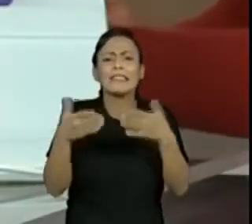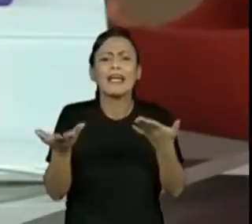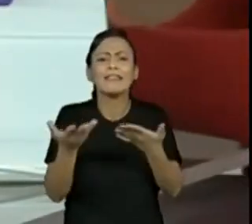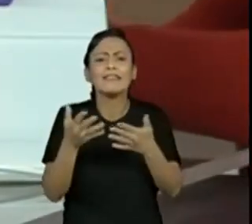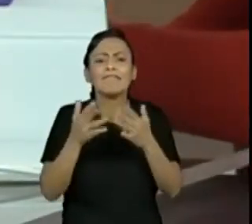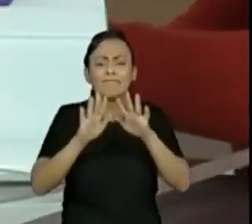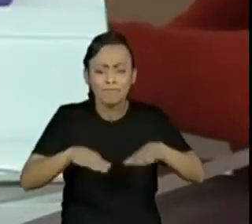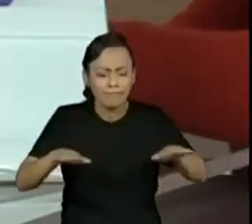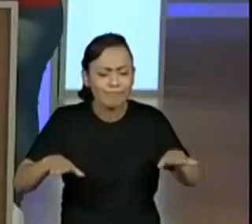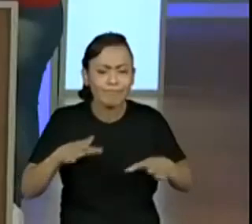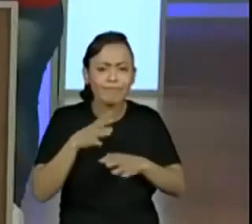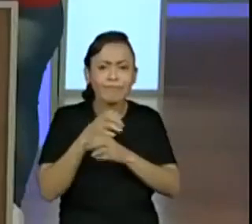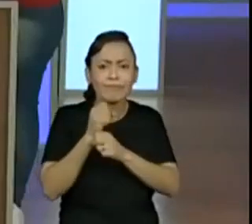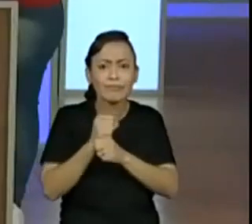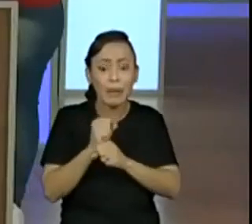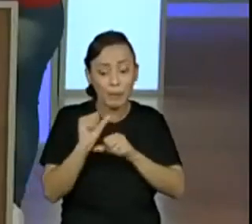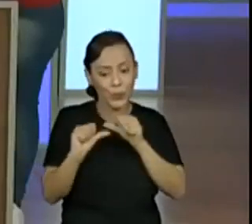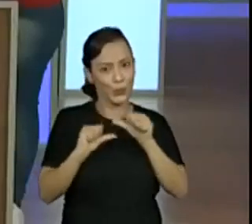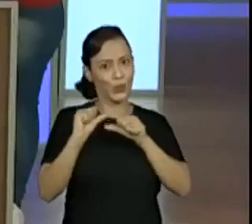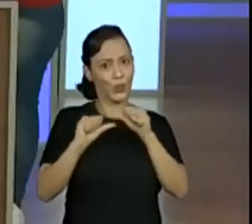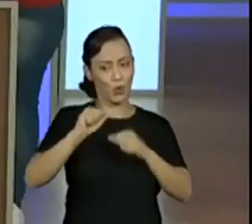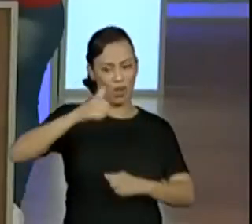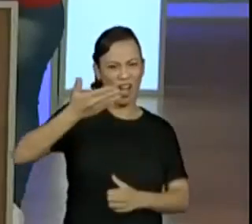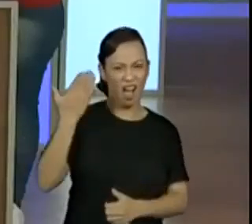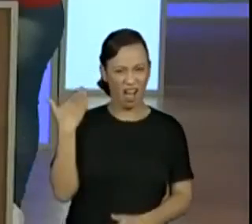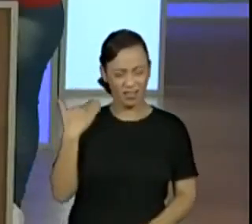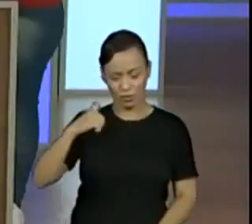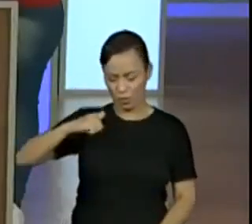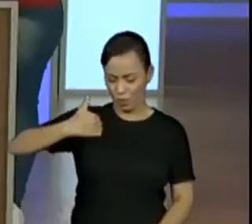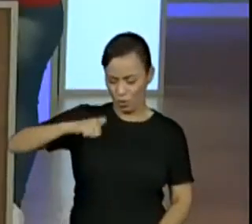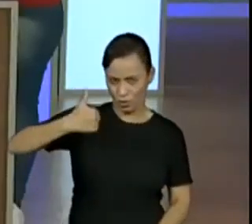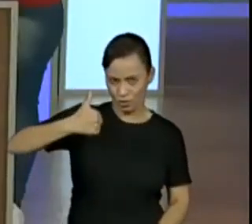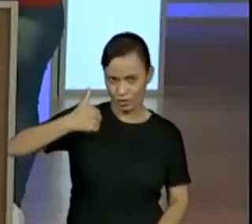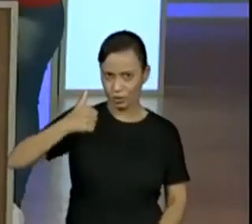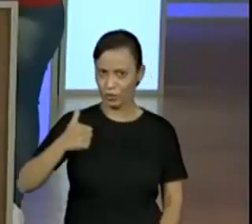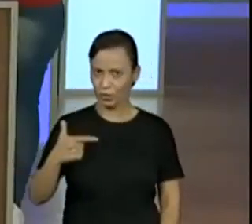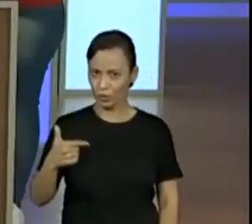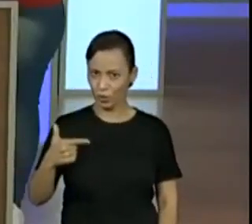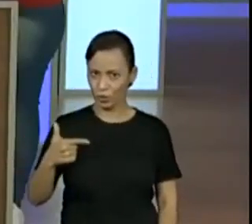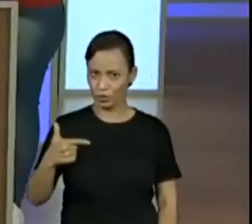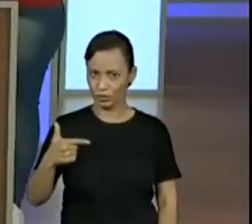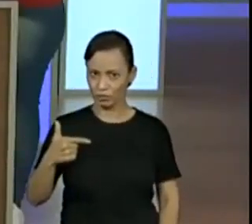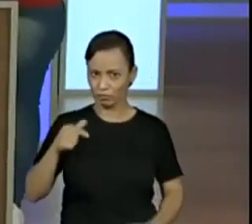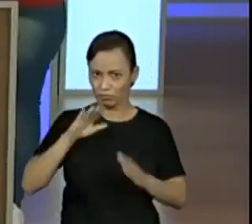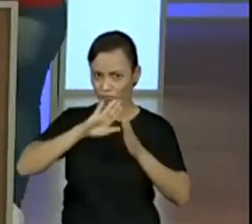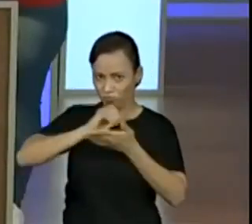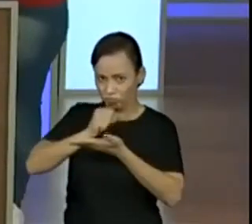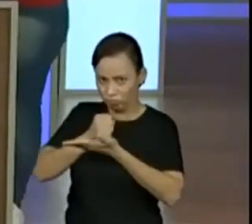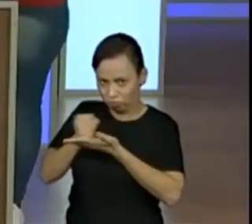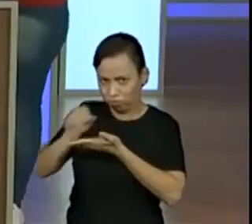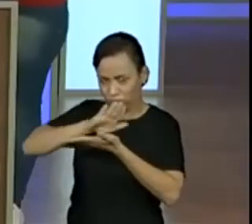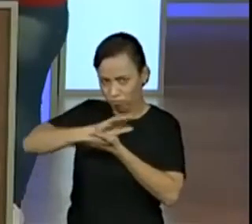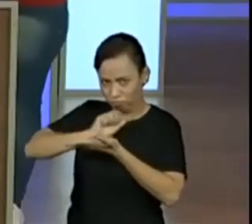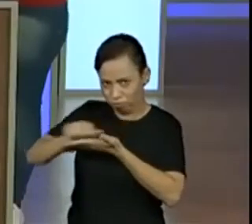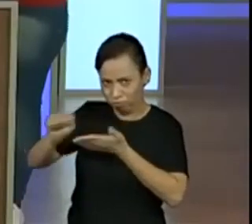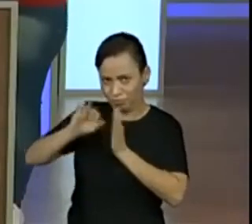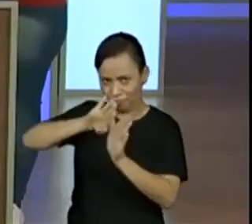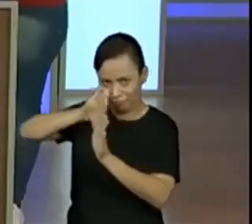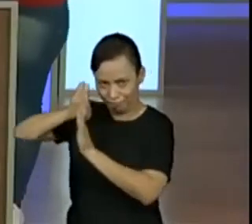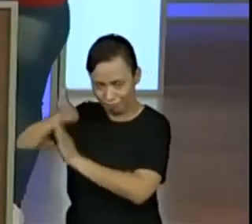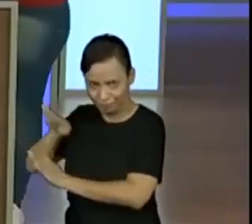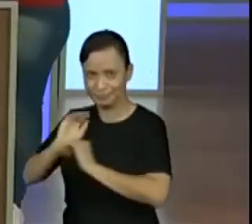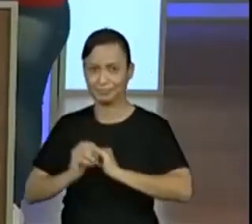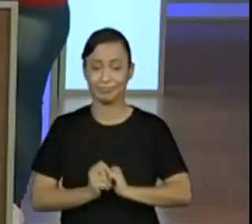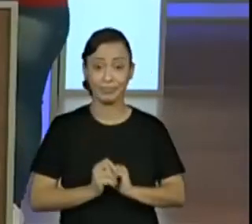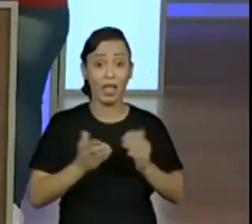mudou a quantidade de tampinhas. Certo? E olha só. Nas tampinhas, igualmente no ábaco, igual vários professores